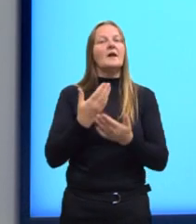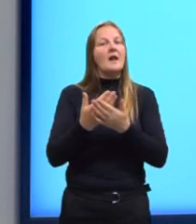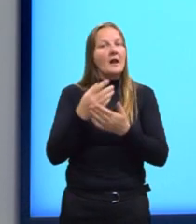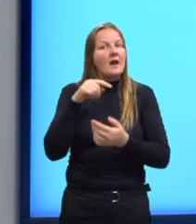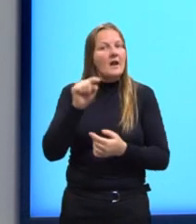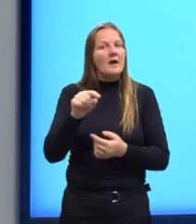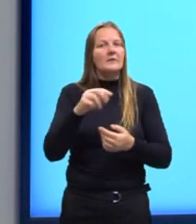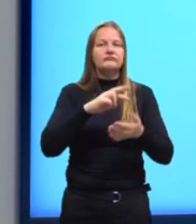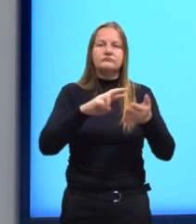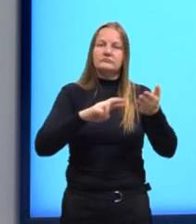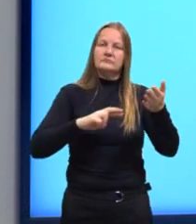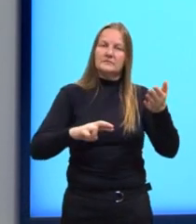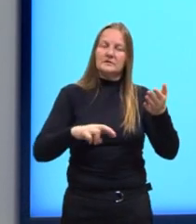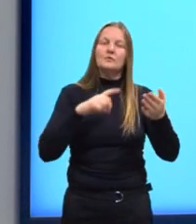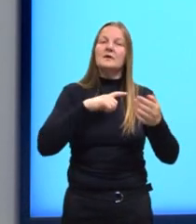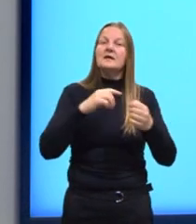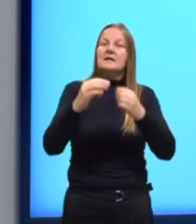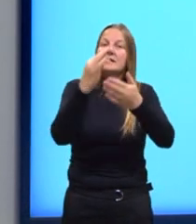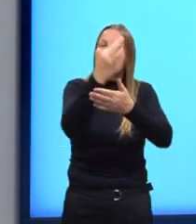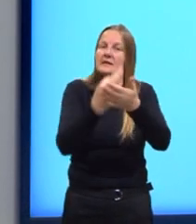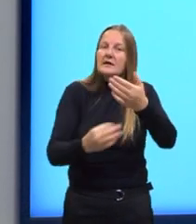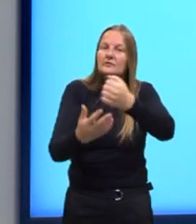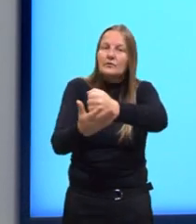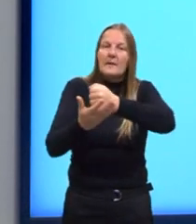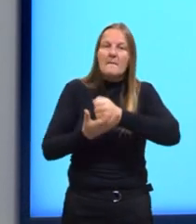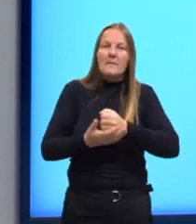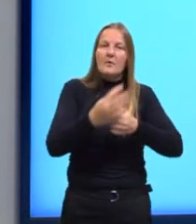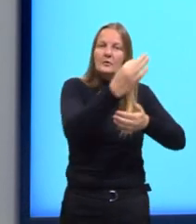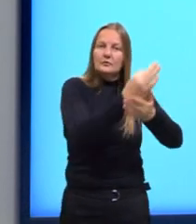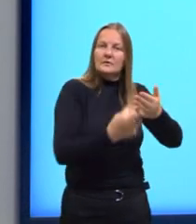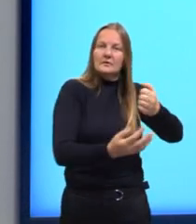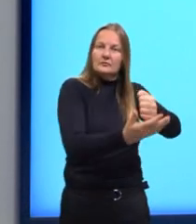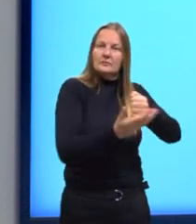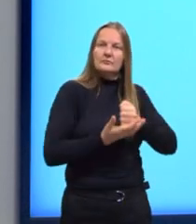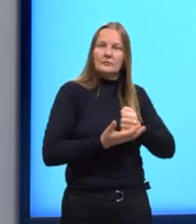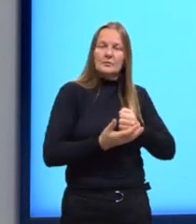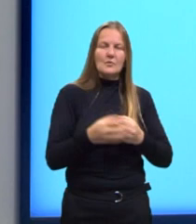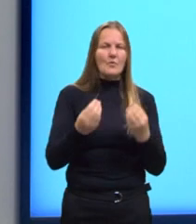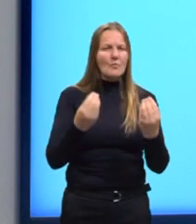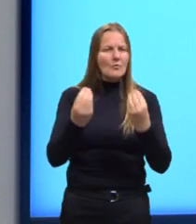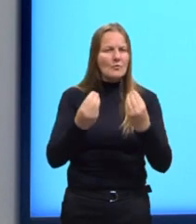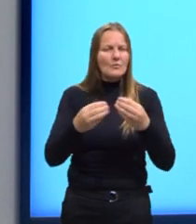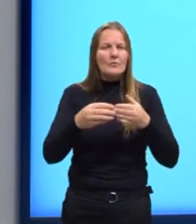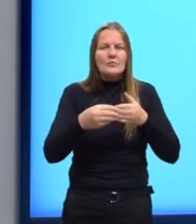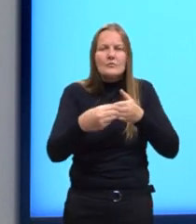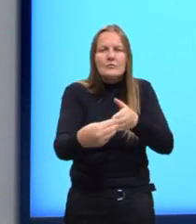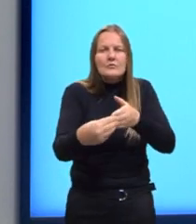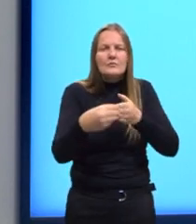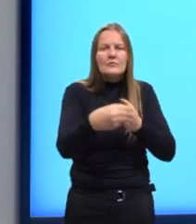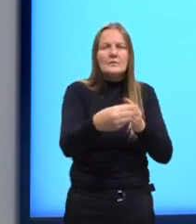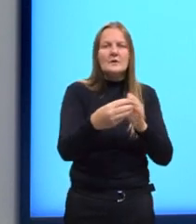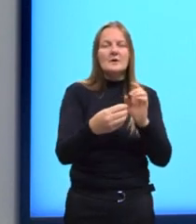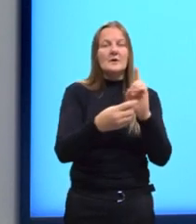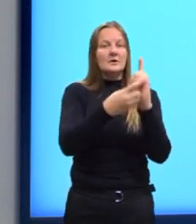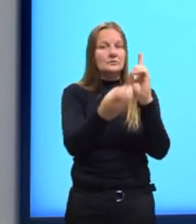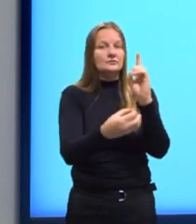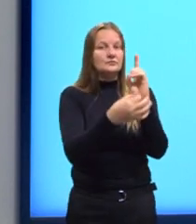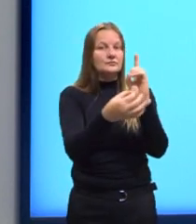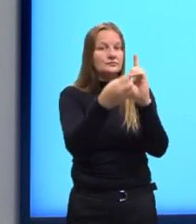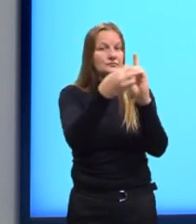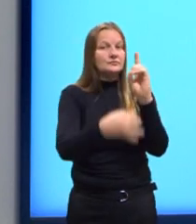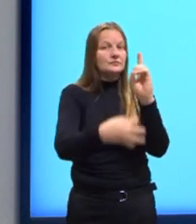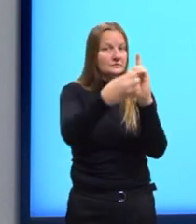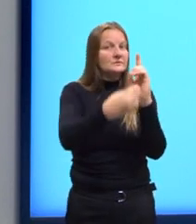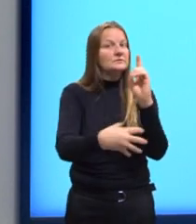textos de apoio. Você vai ter o direcionamento, como precisa ser esse texto, dissertativo argumentativo, essa